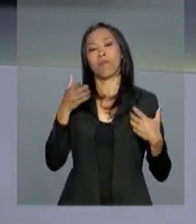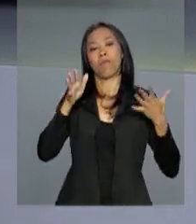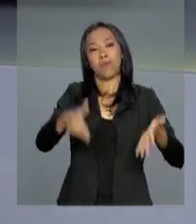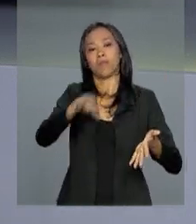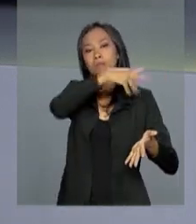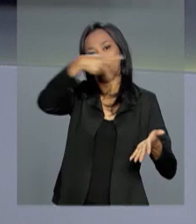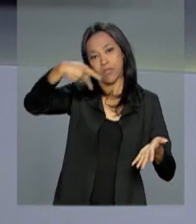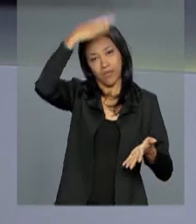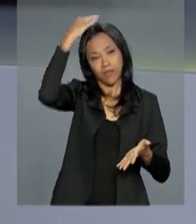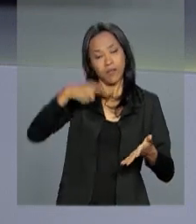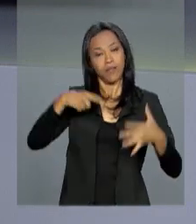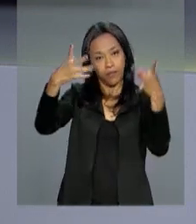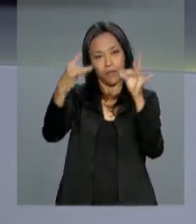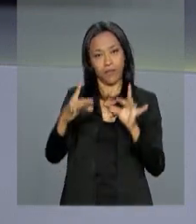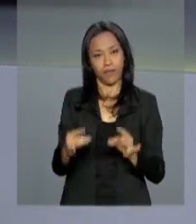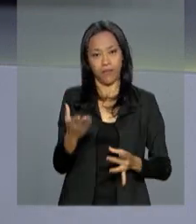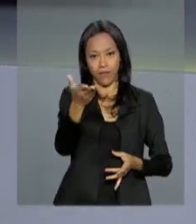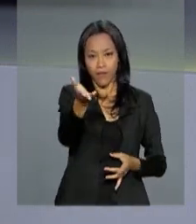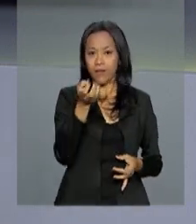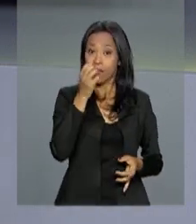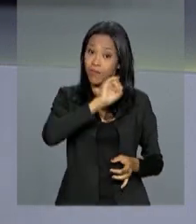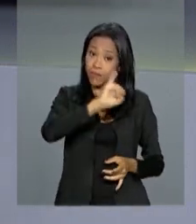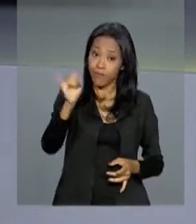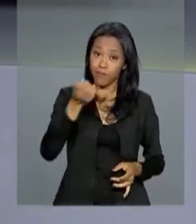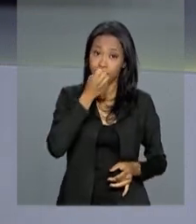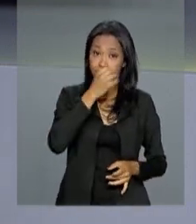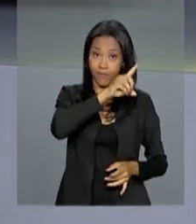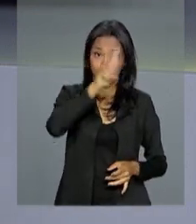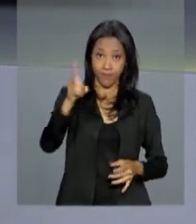gente de lá os detalhes. Olá Márcia, bom dia para você.